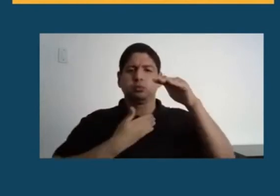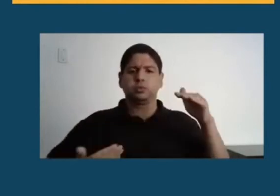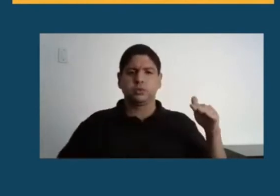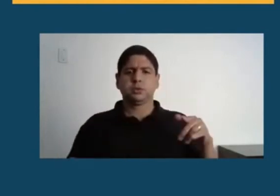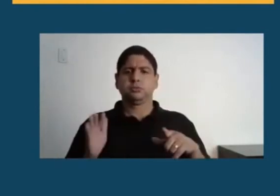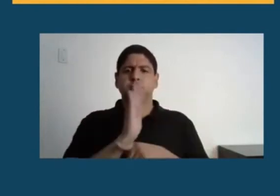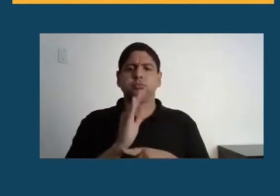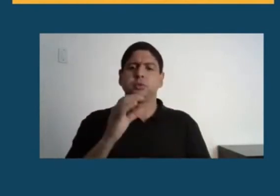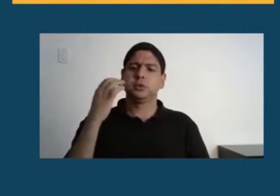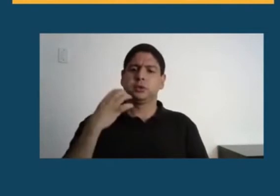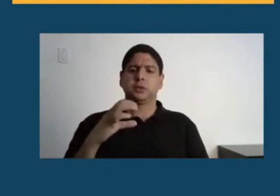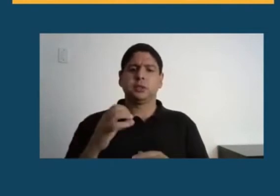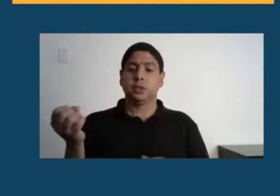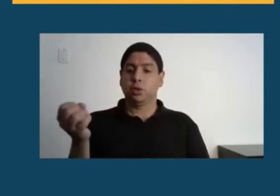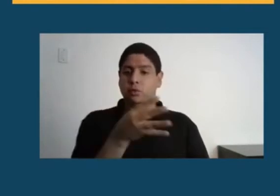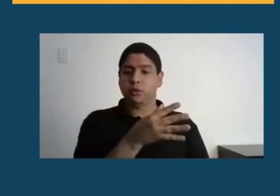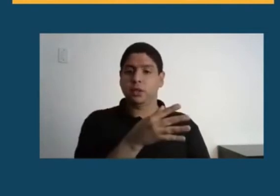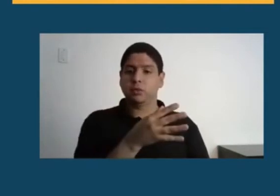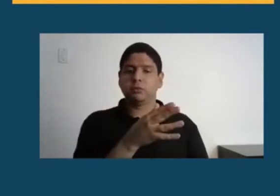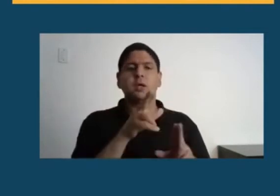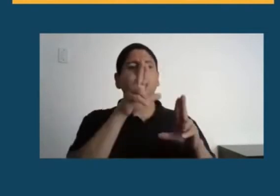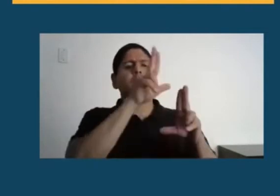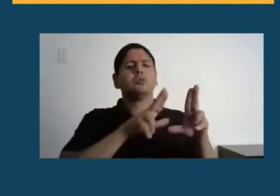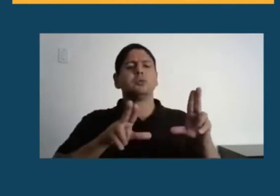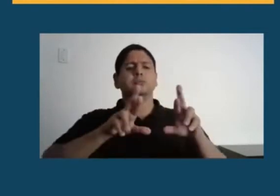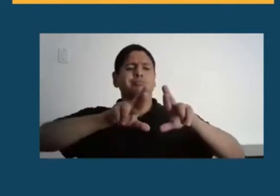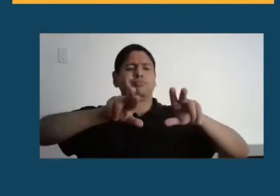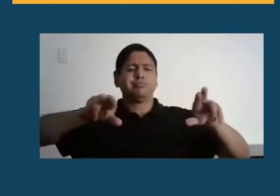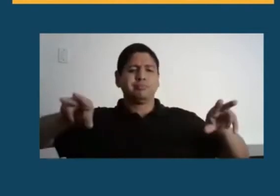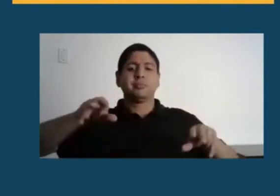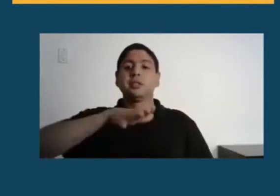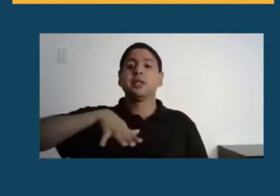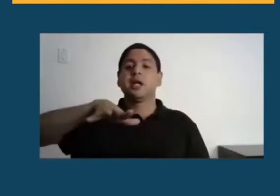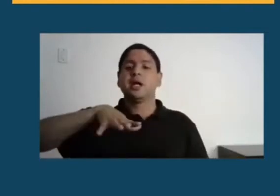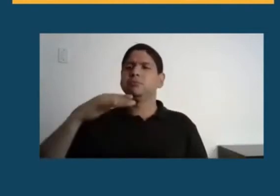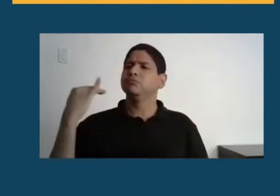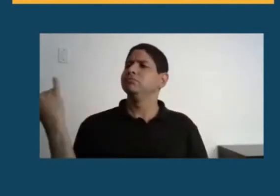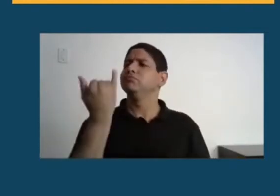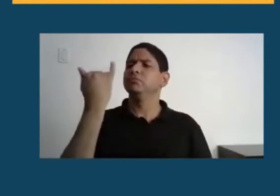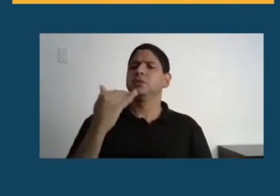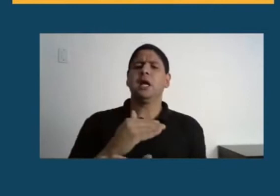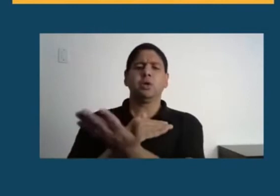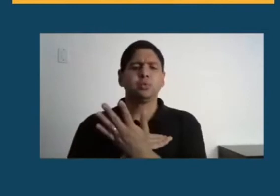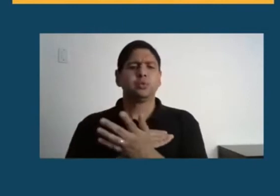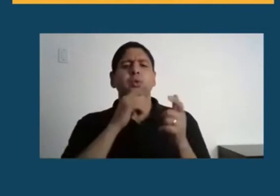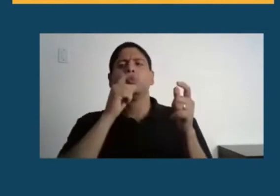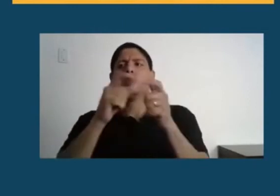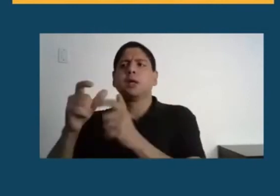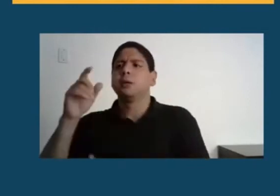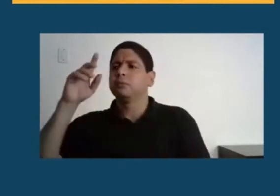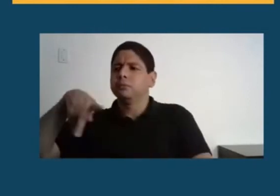E as universidades, elas ficaram, foram fundamentais em todas as localidades do país, nos diferentes